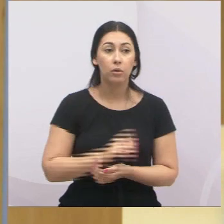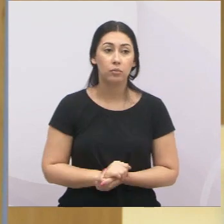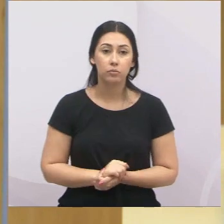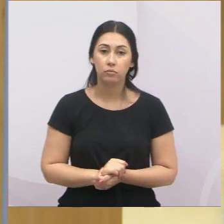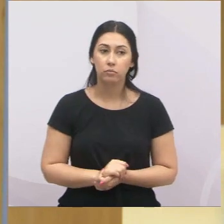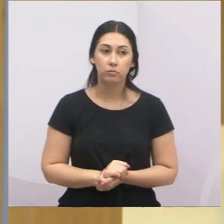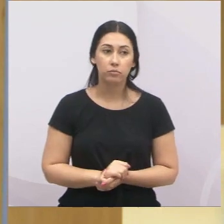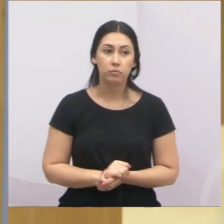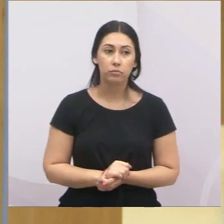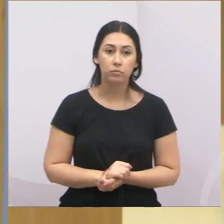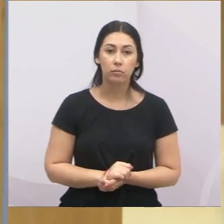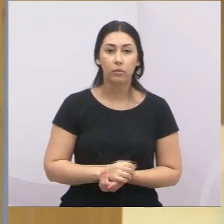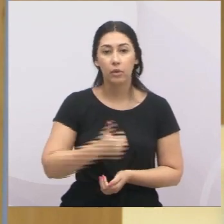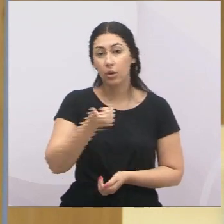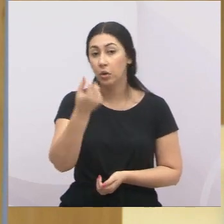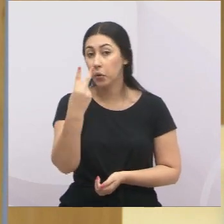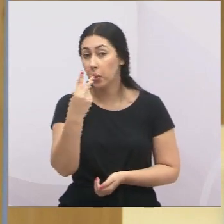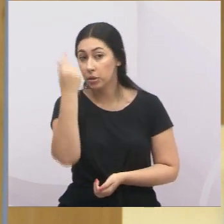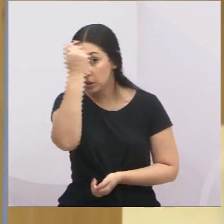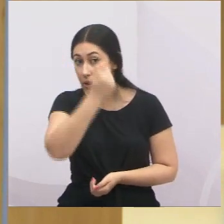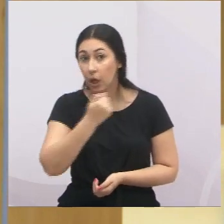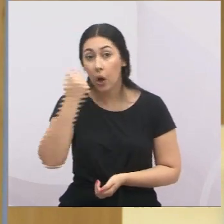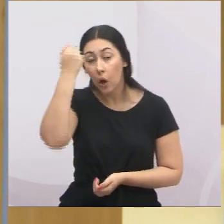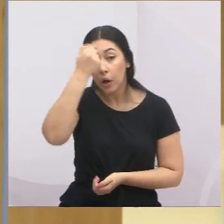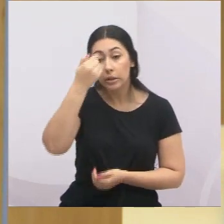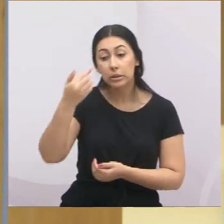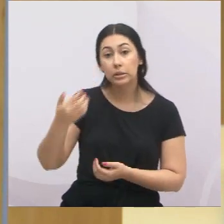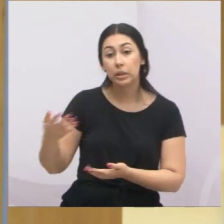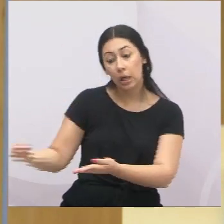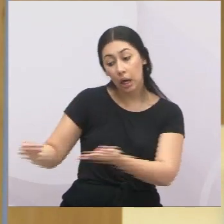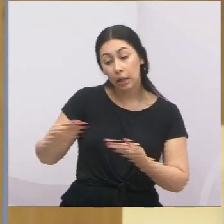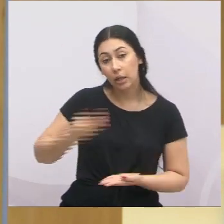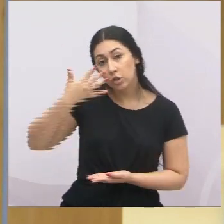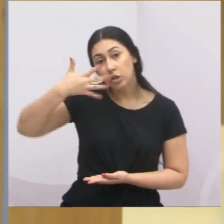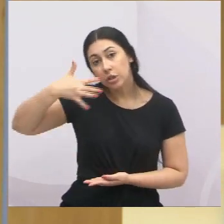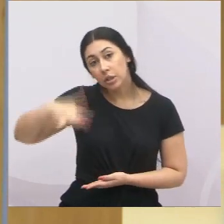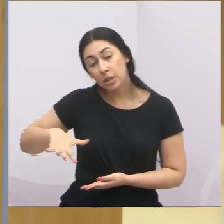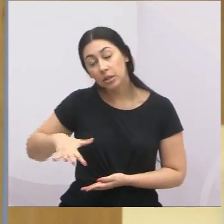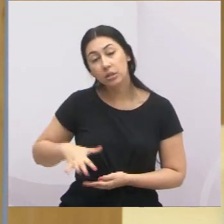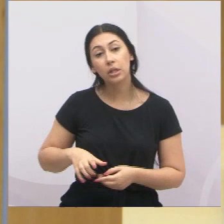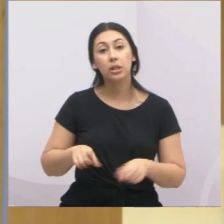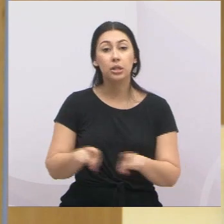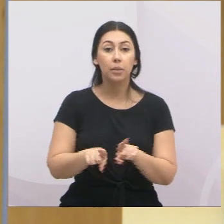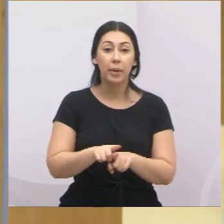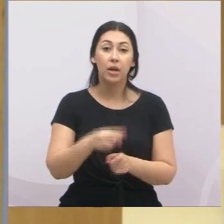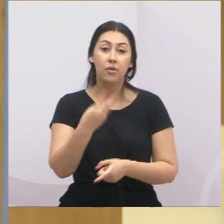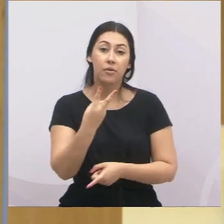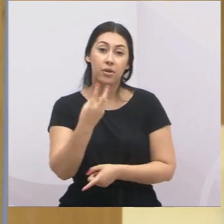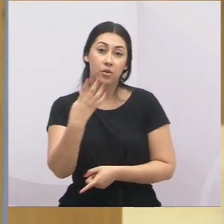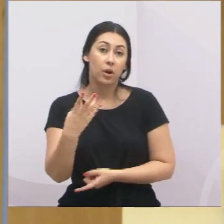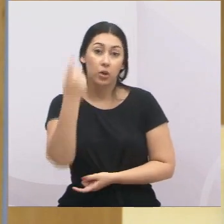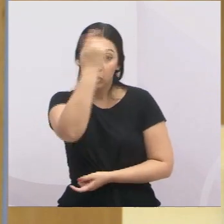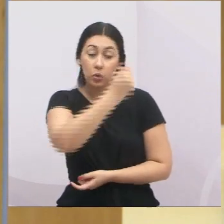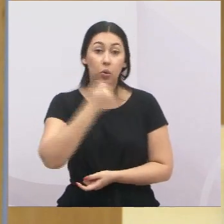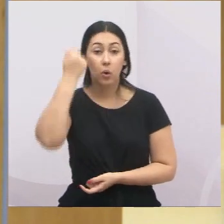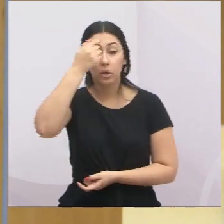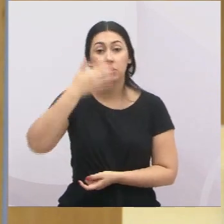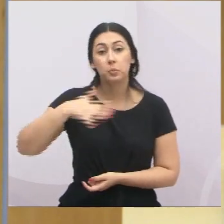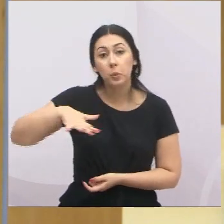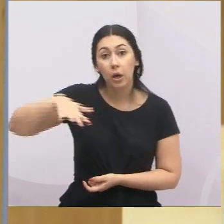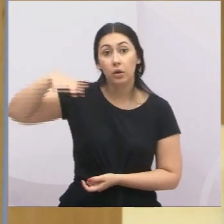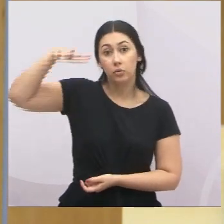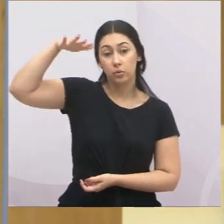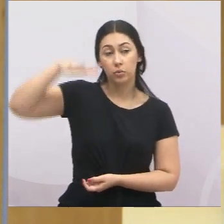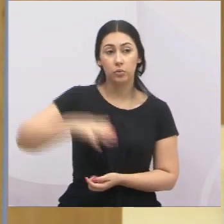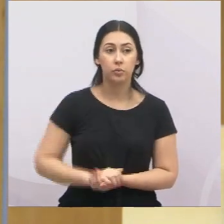de 12 horas para as crianças e atendimento de 24 horas para os adultos. E aquele pronto